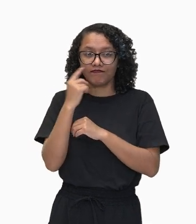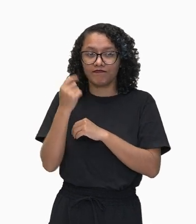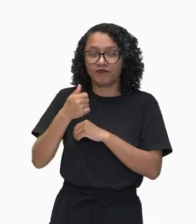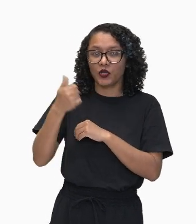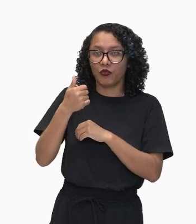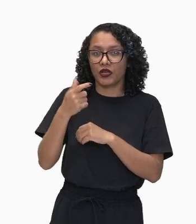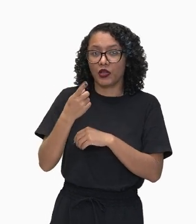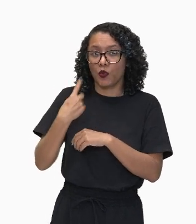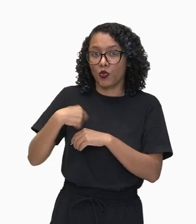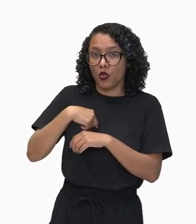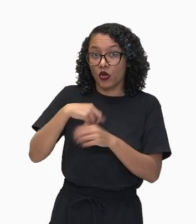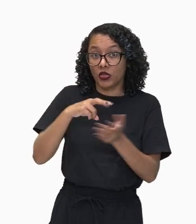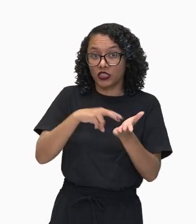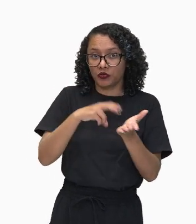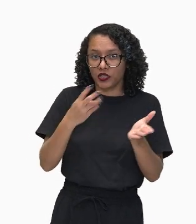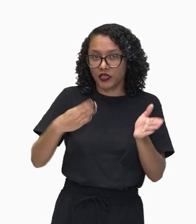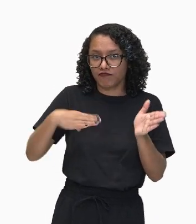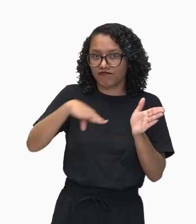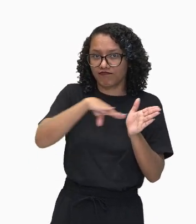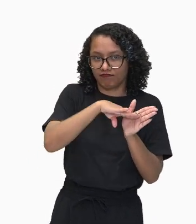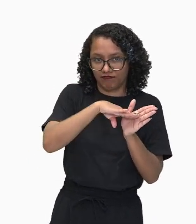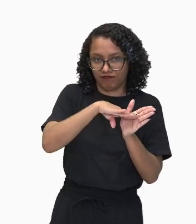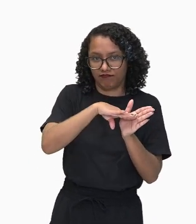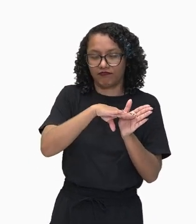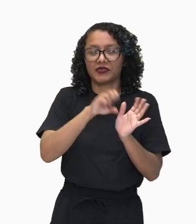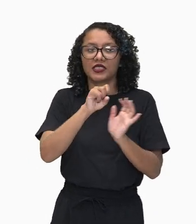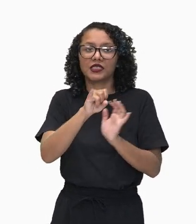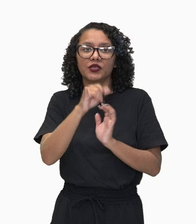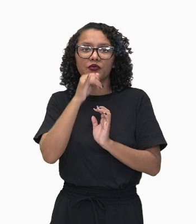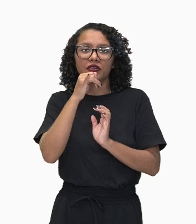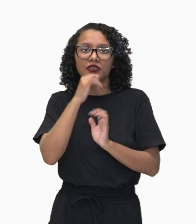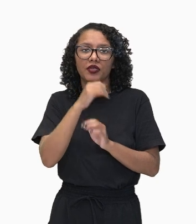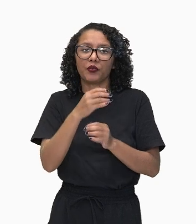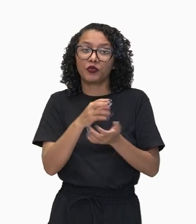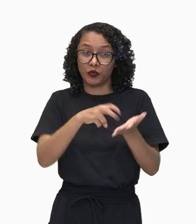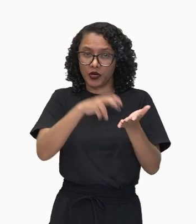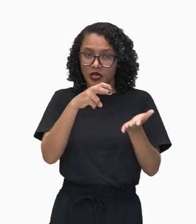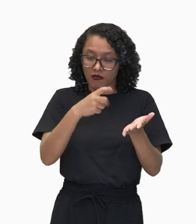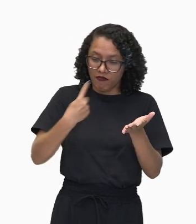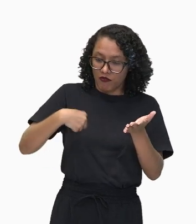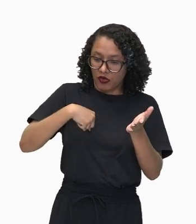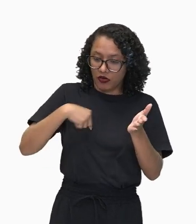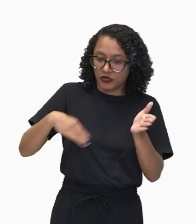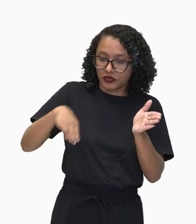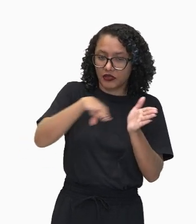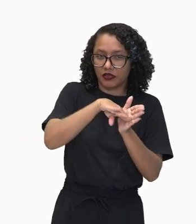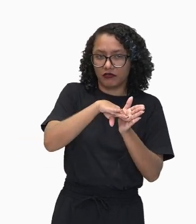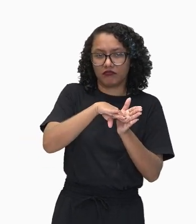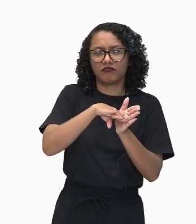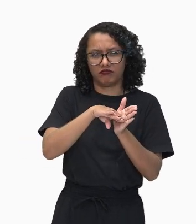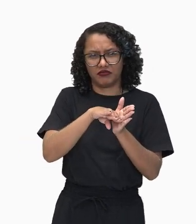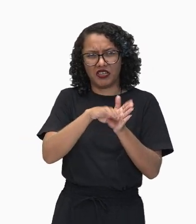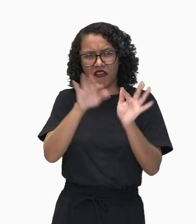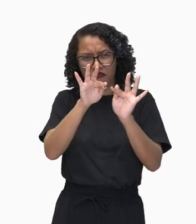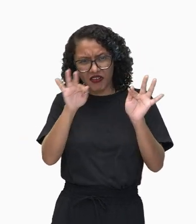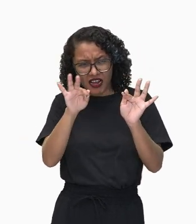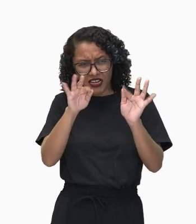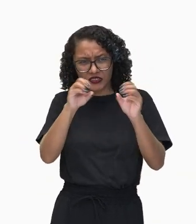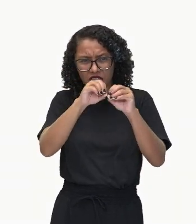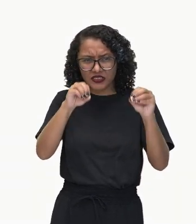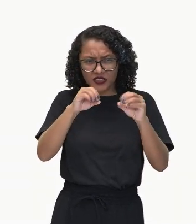manhã. Se eu falar essa oração, nós chegamos de manhã, ela tem sentido, não tem? Sim.